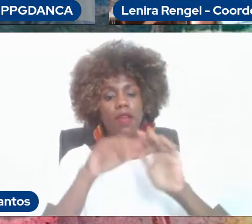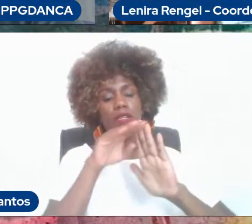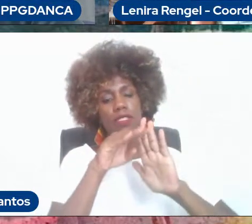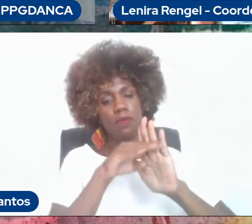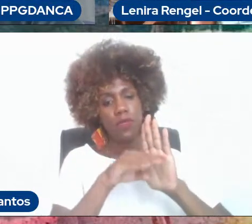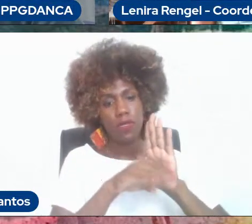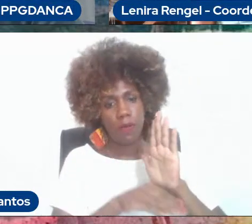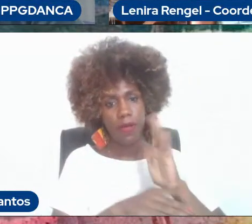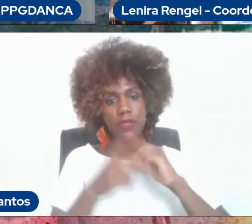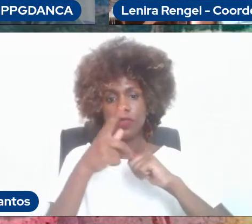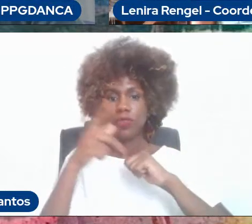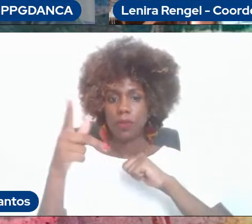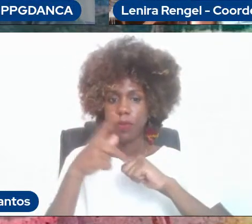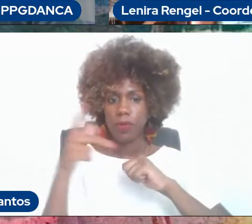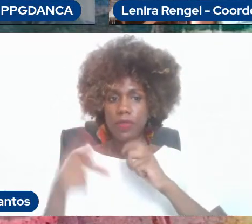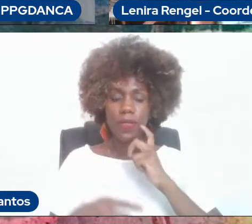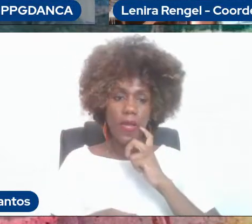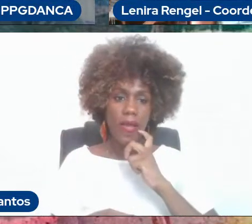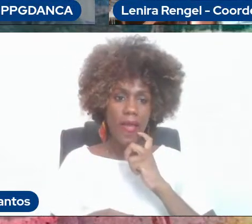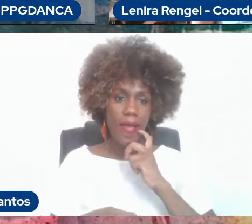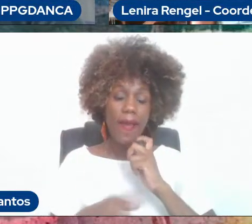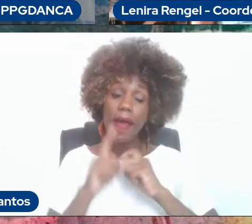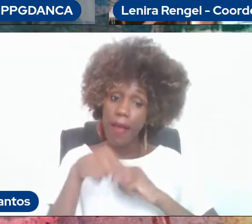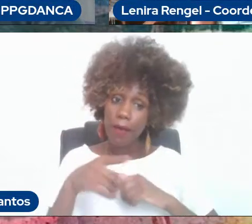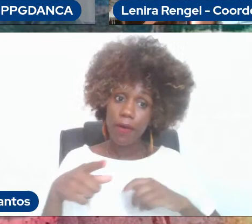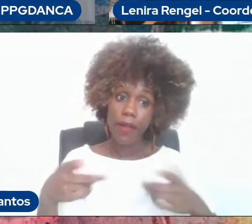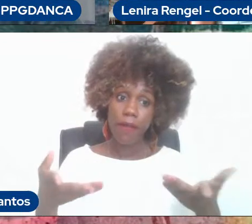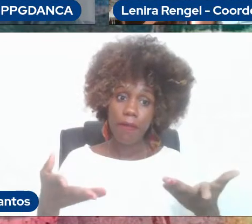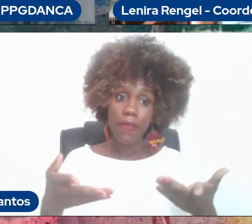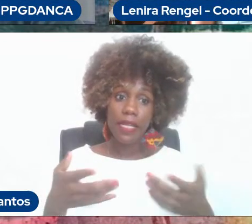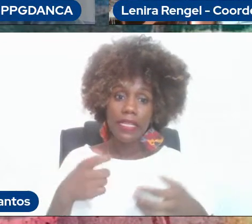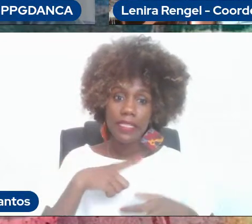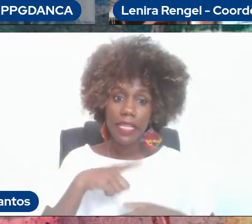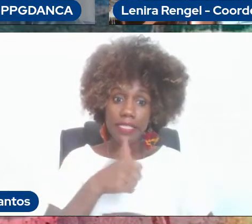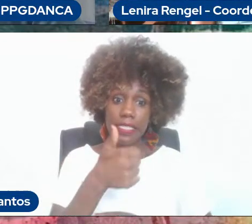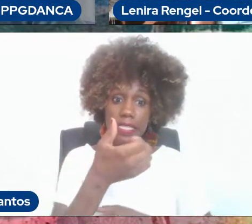-graduação, que completa esse ano, né,